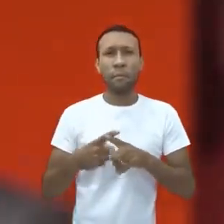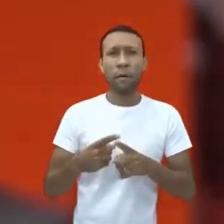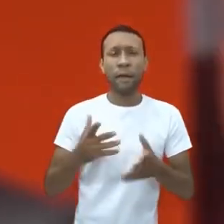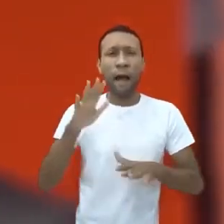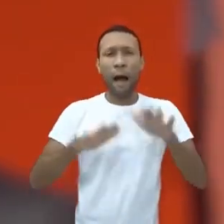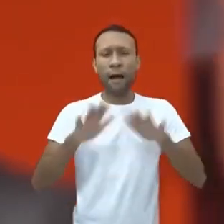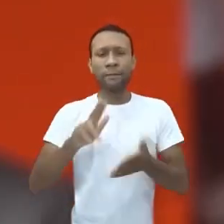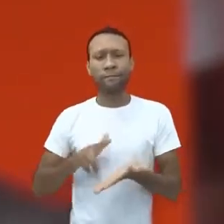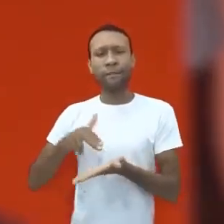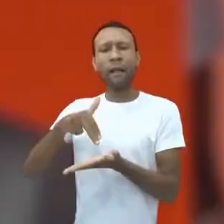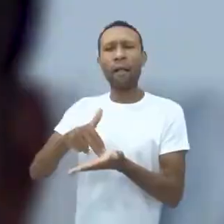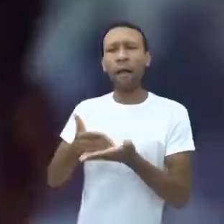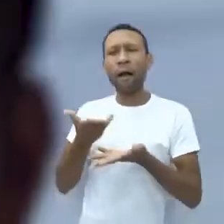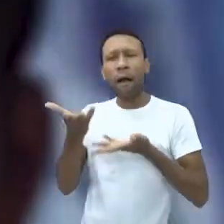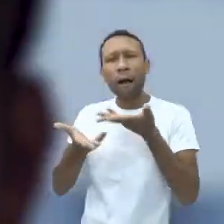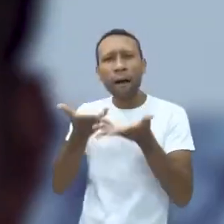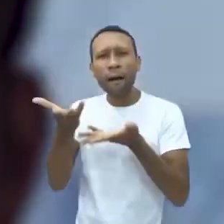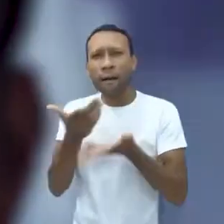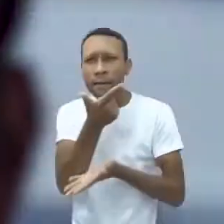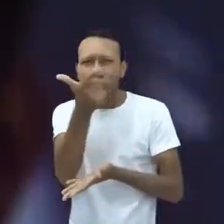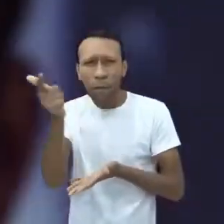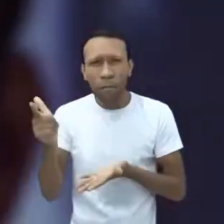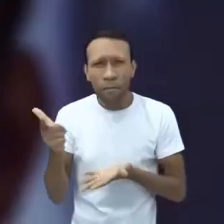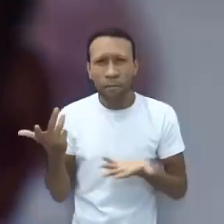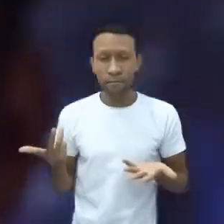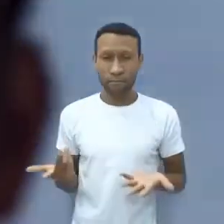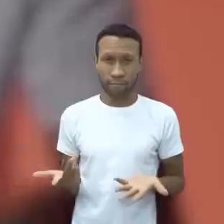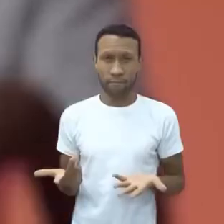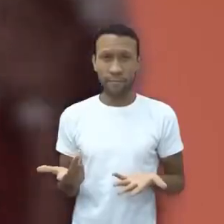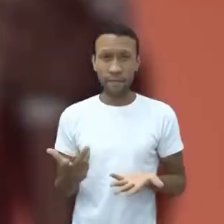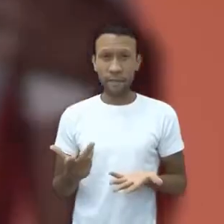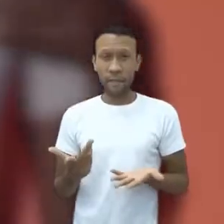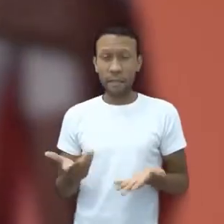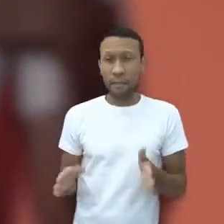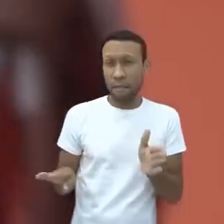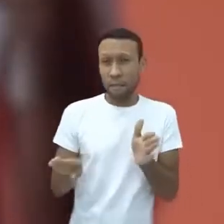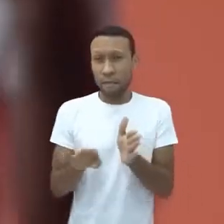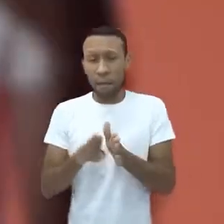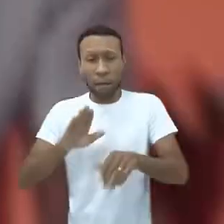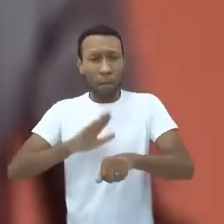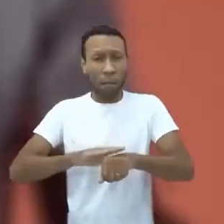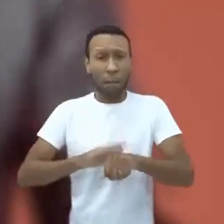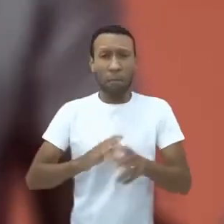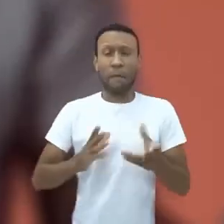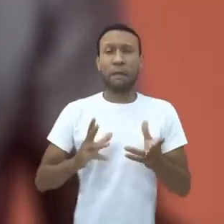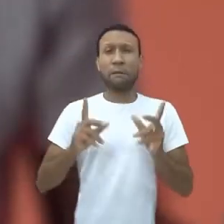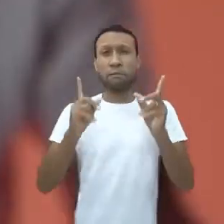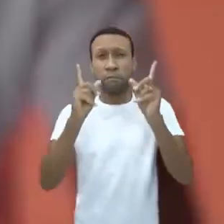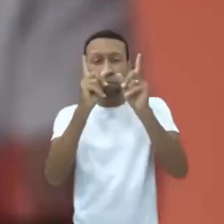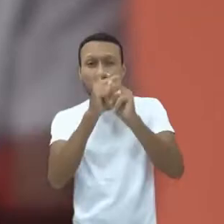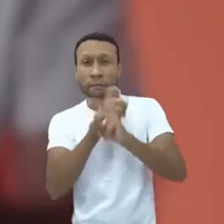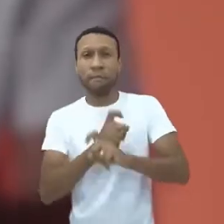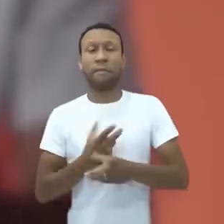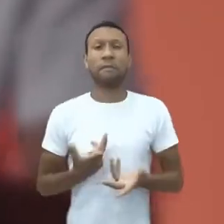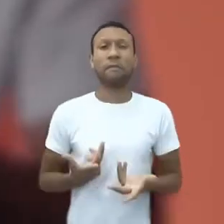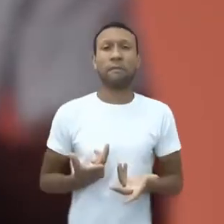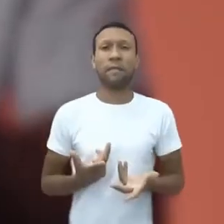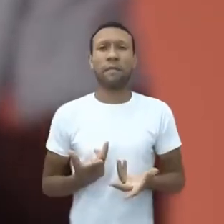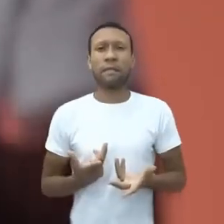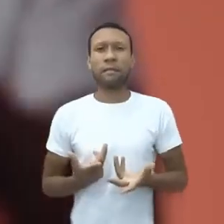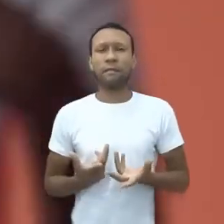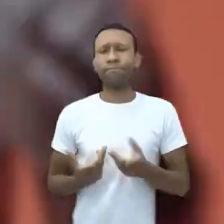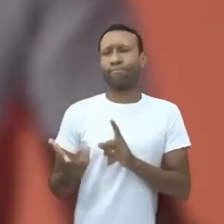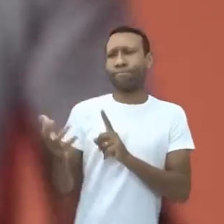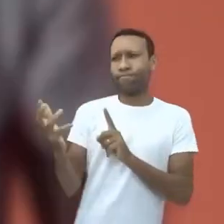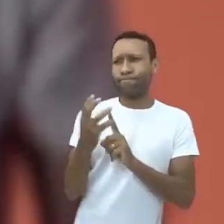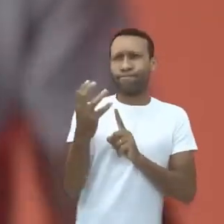se trata o fato em si. O papo na redação já pegando fogo aqui, porque hoje o assunto são os haters e trolls da internet. Antes de